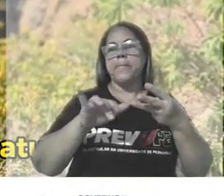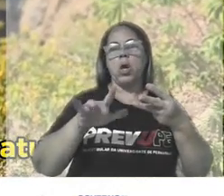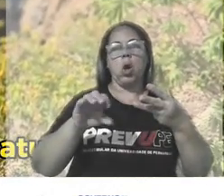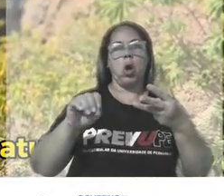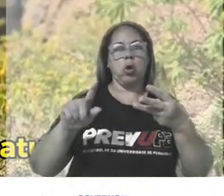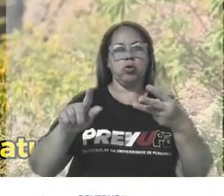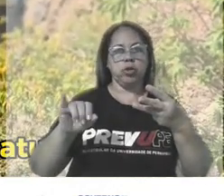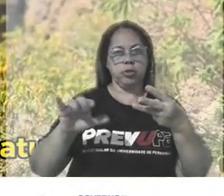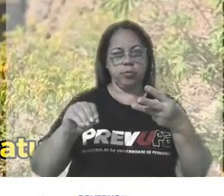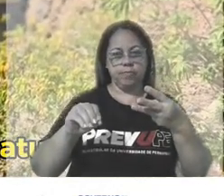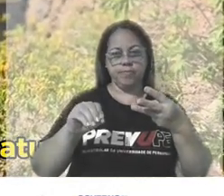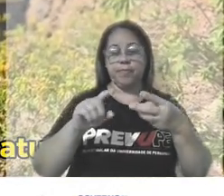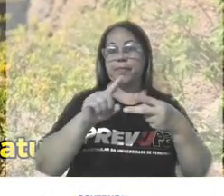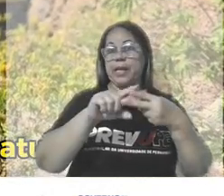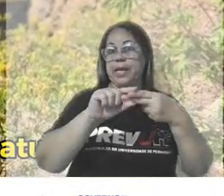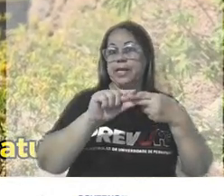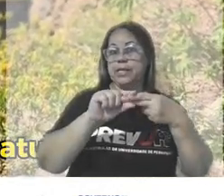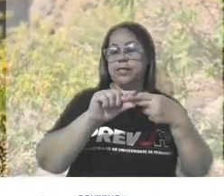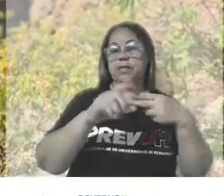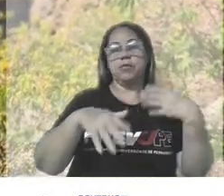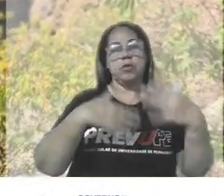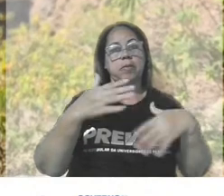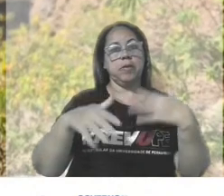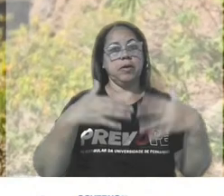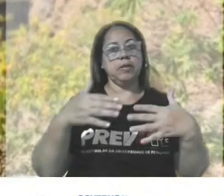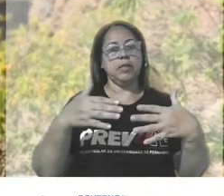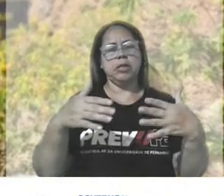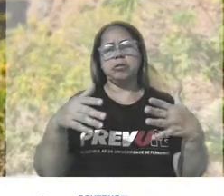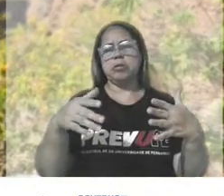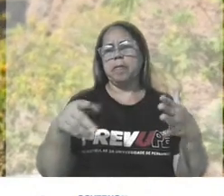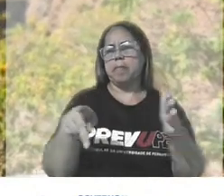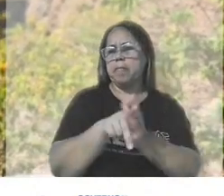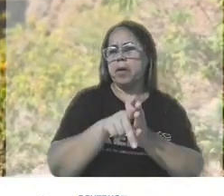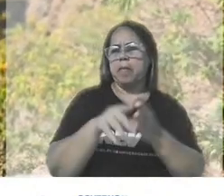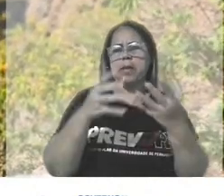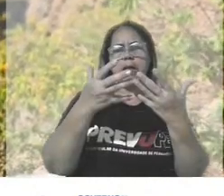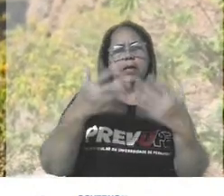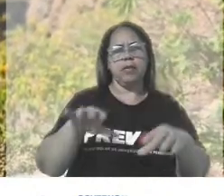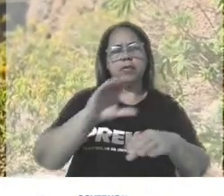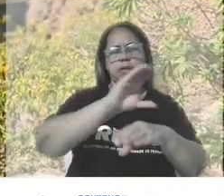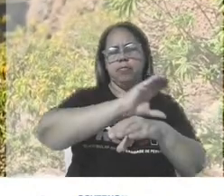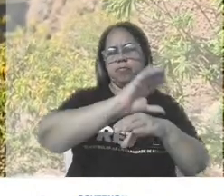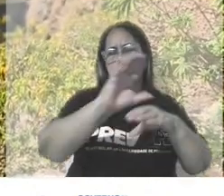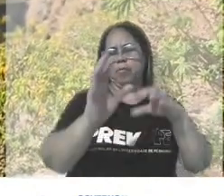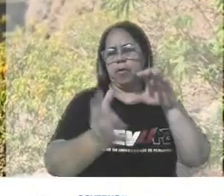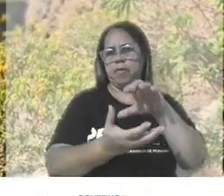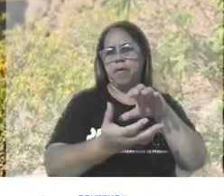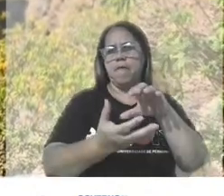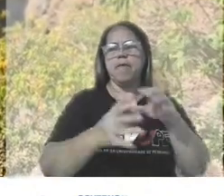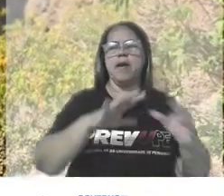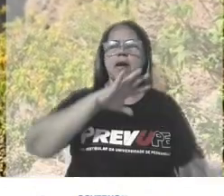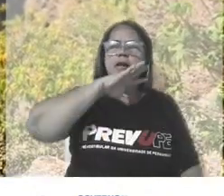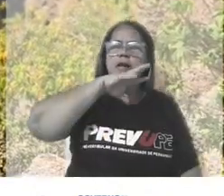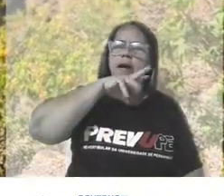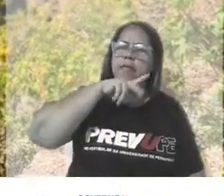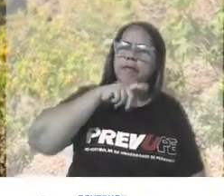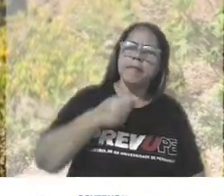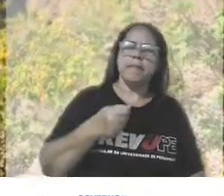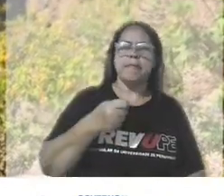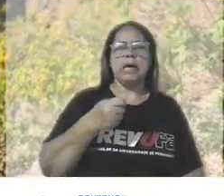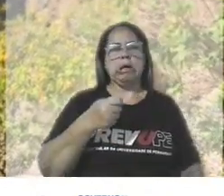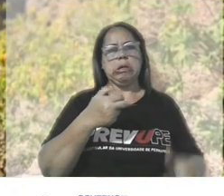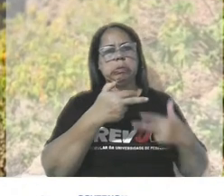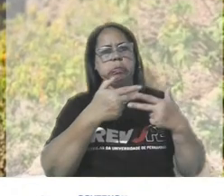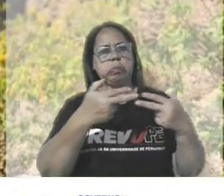são processos em que elementos da natureza, a própria atmosfera, os animais, os outros organismos biológicos, interagem